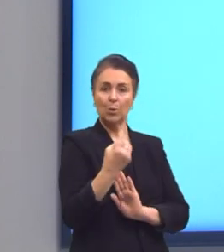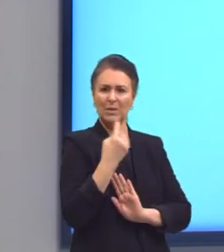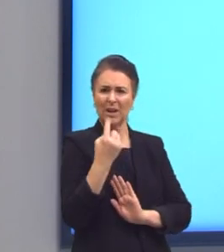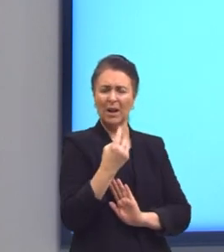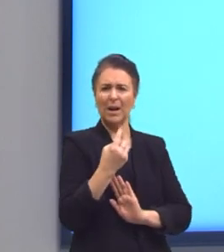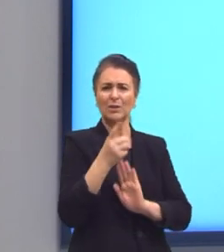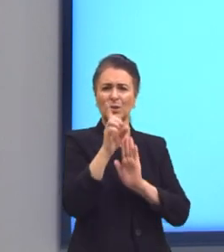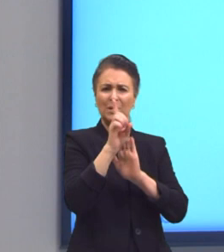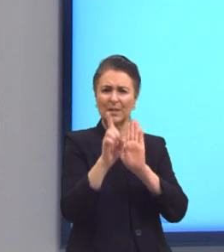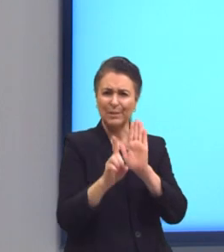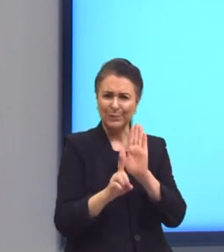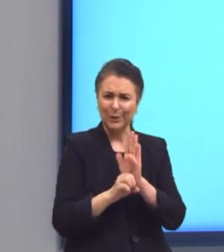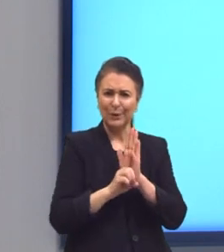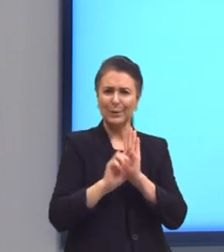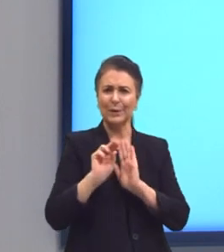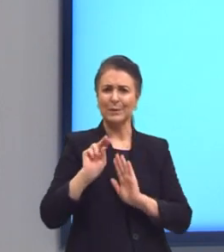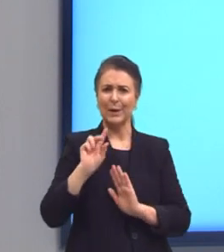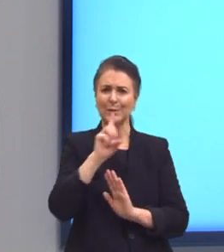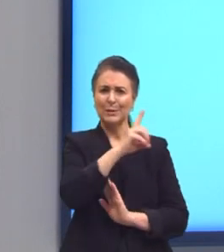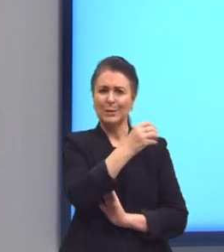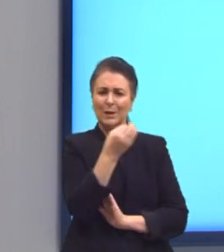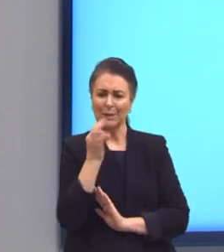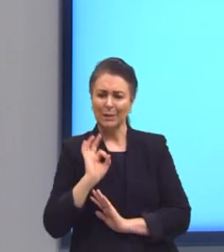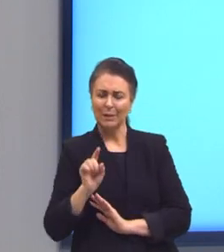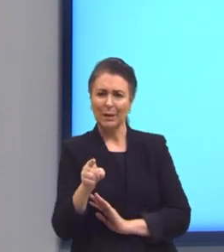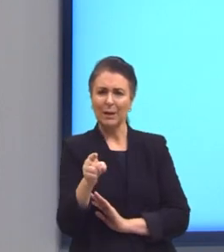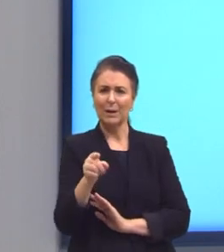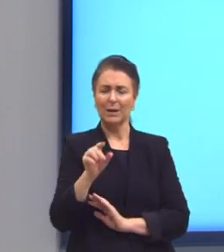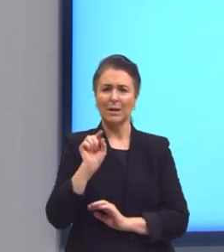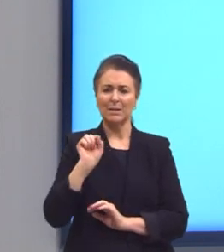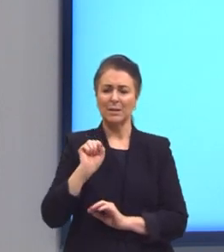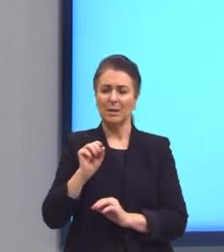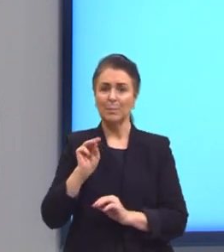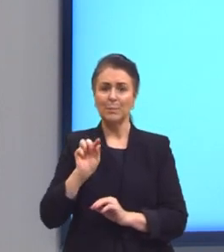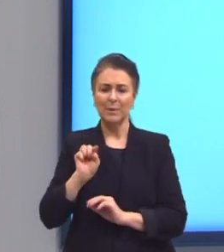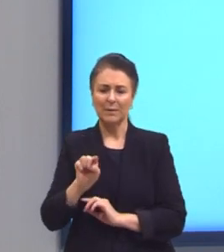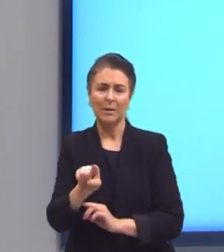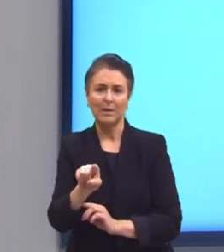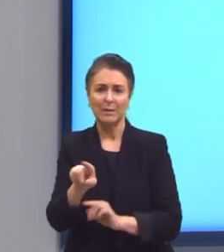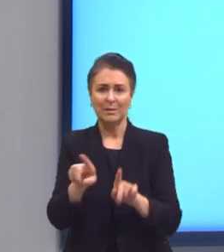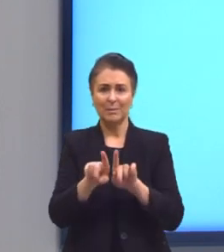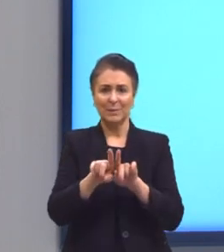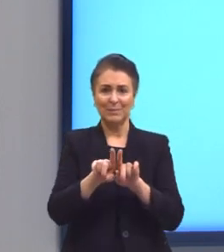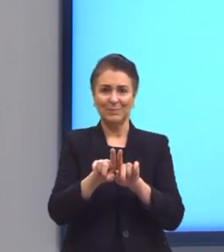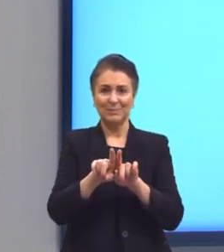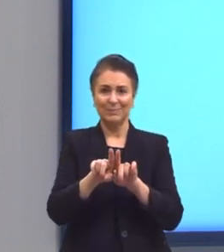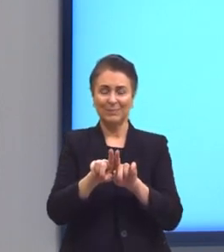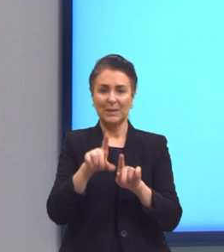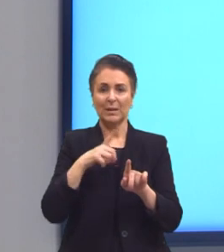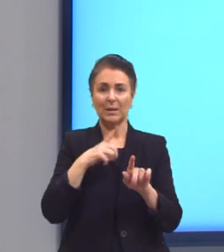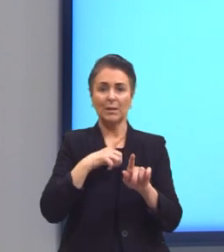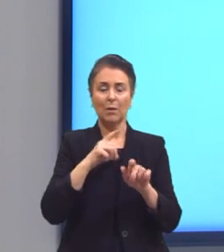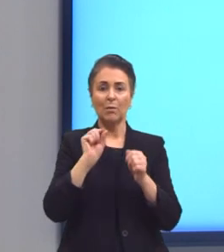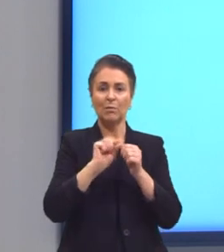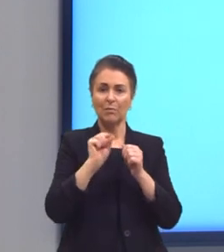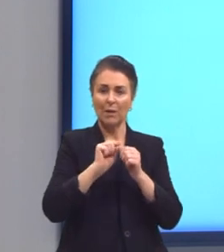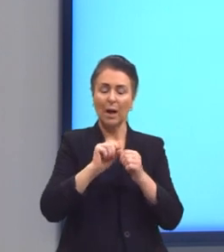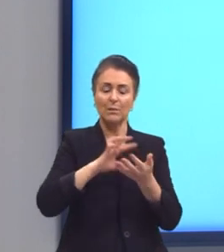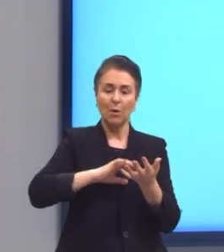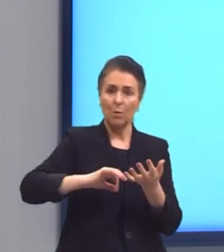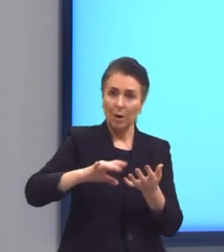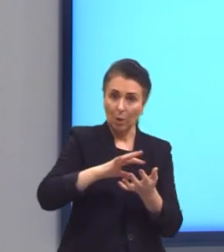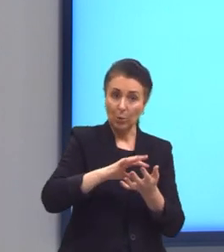dezenas, centenas e milhares. Faça os cálculos com os números decompostos e arredonde sempre que